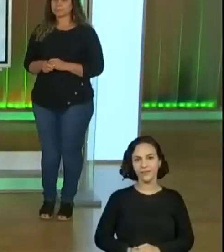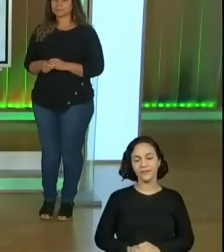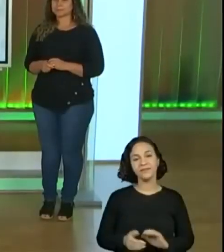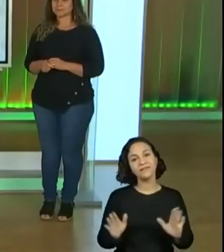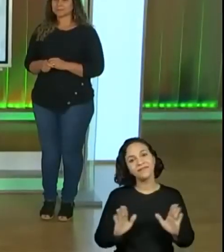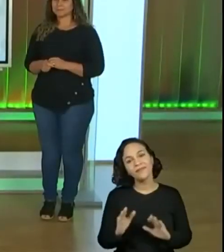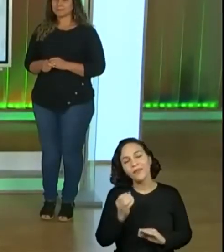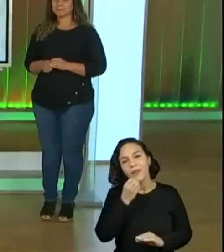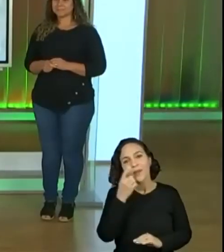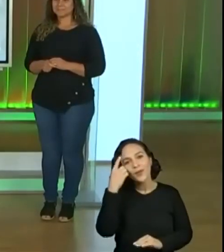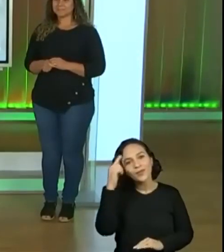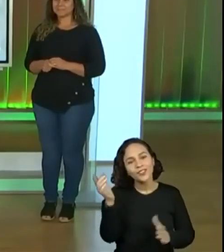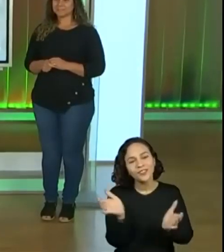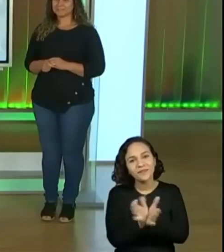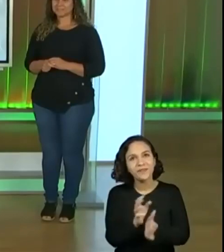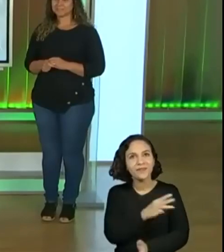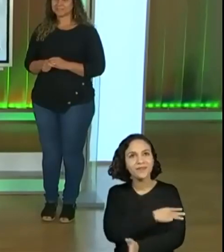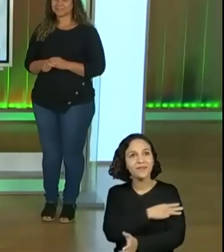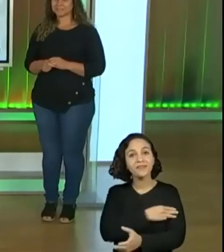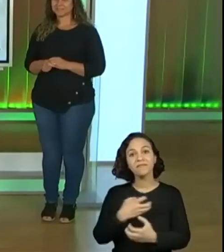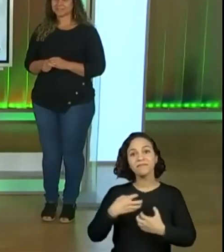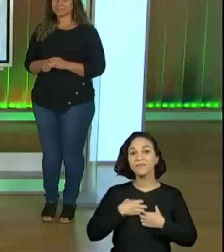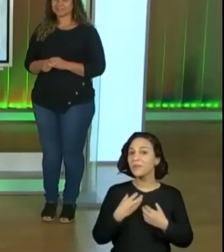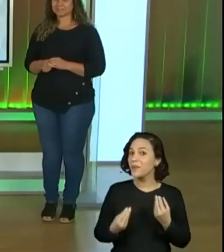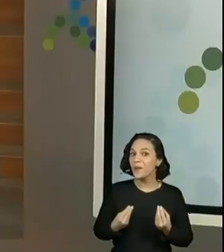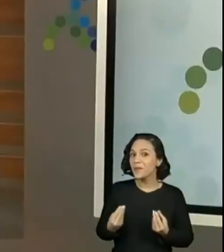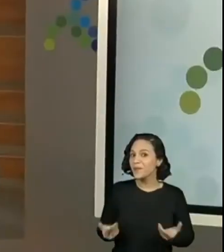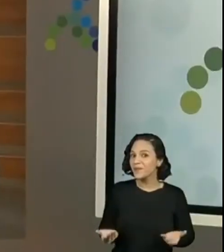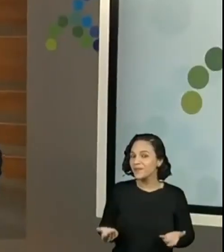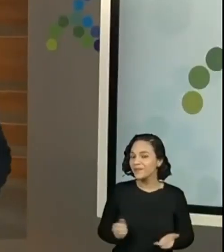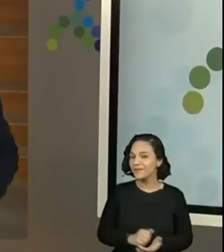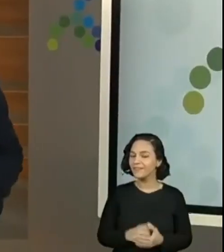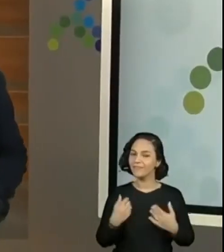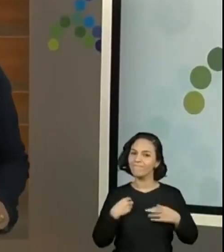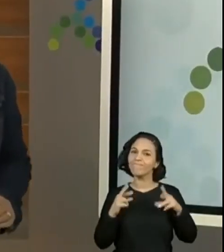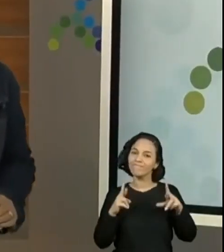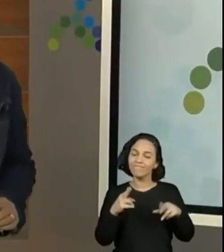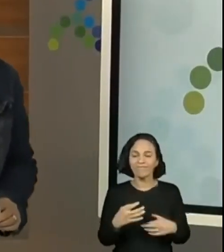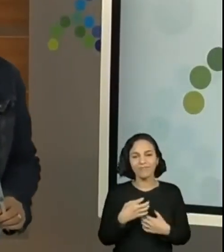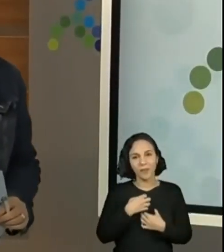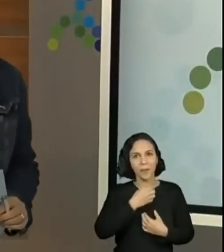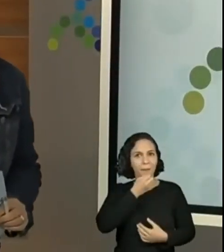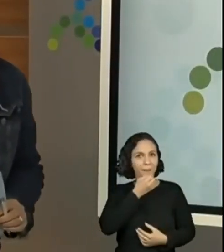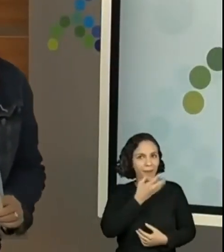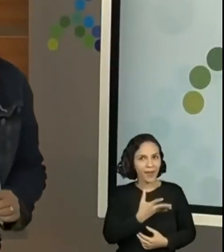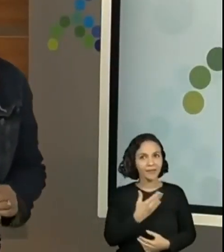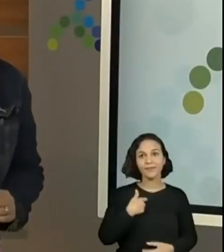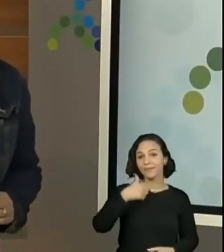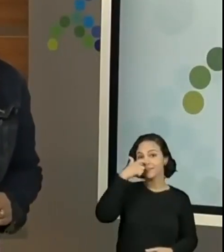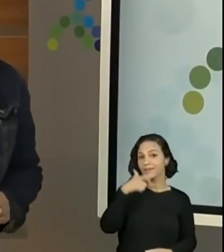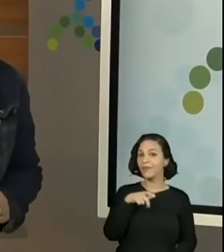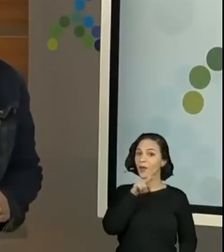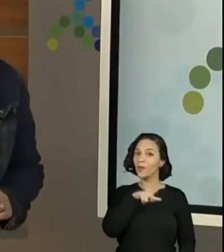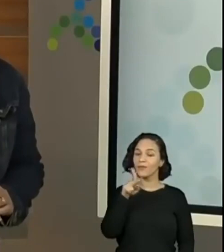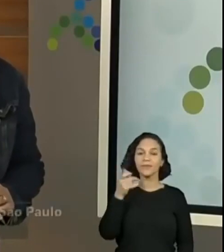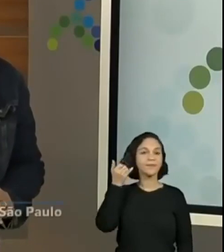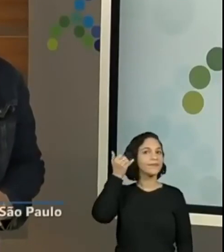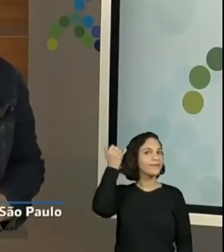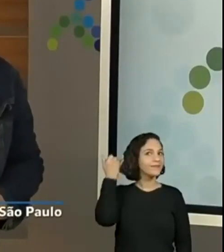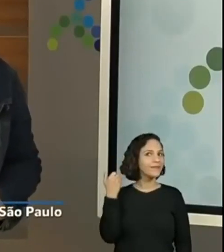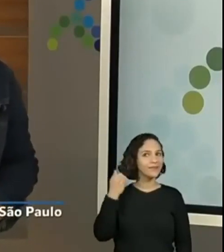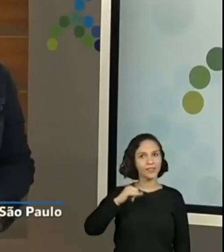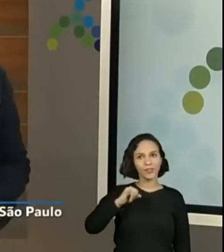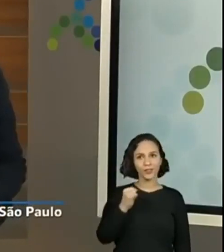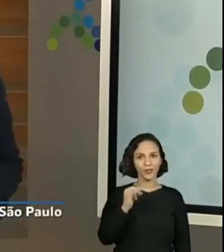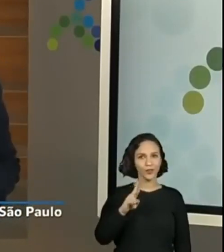Bom dia, terceiro ano, como vocês estão? Eu espero que vocês estejam muito bem. Eu sou a professora Juliana Nadeu e